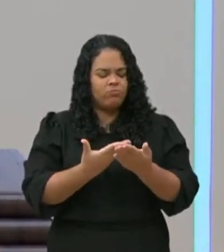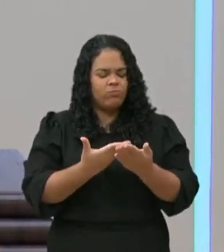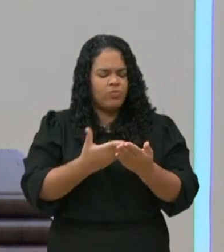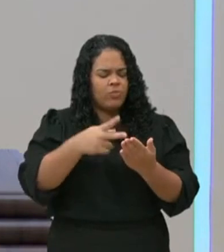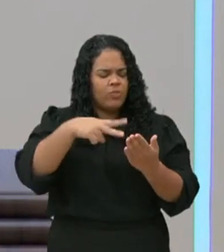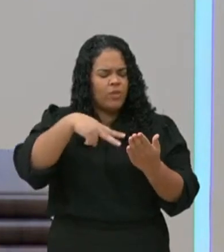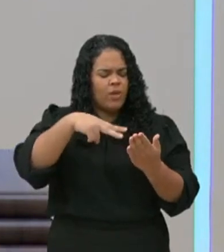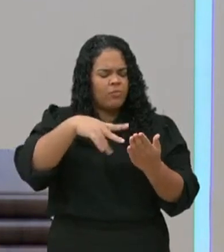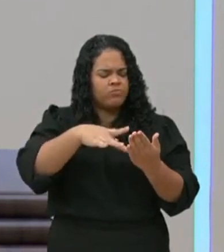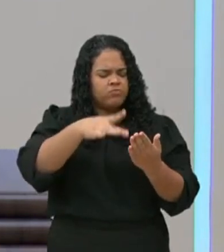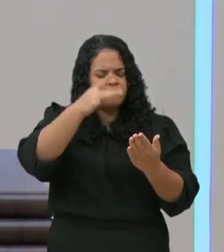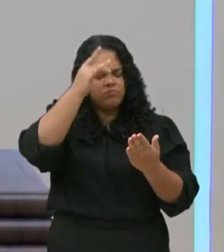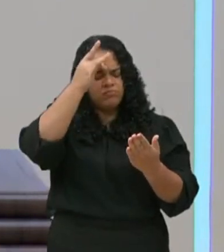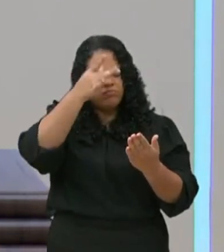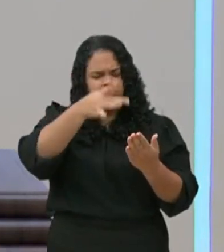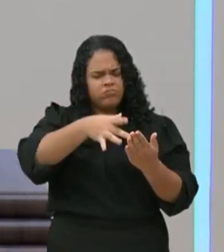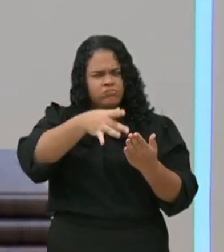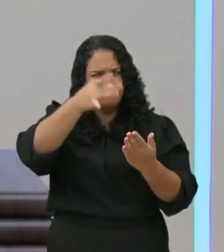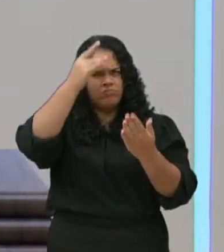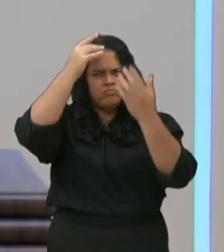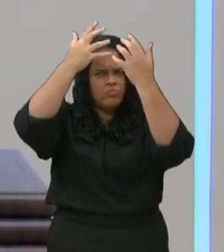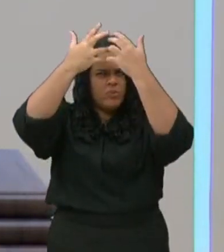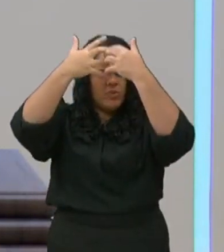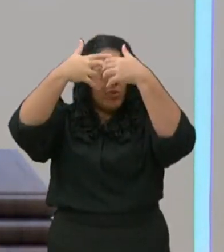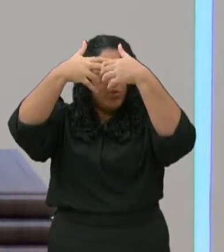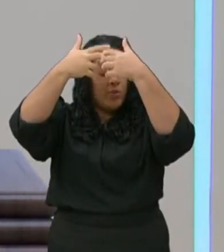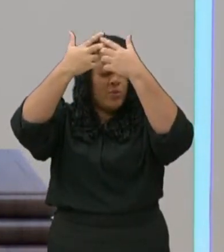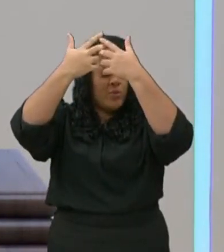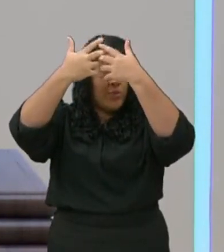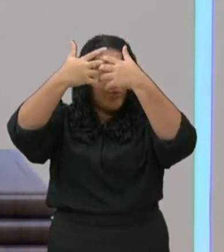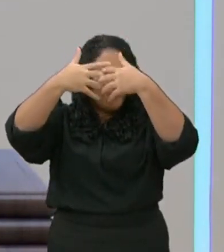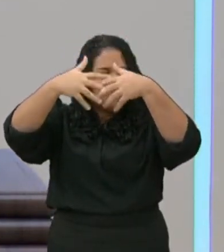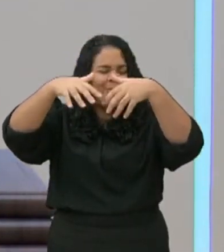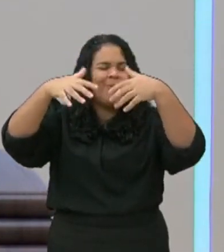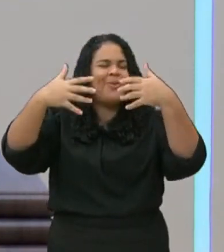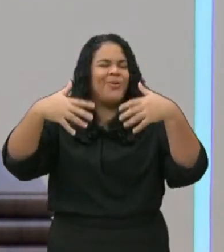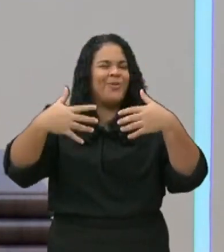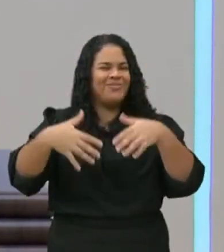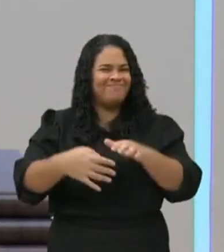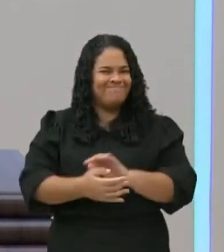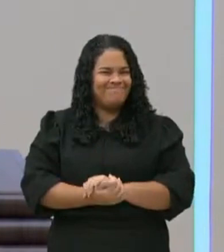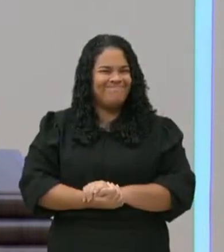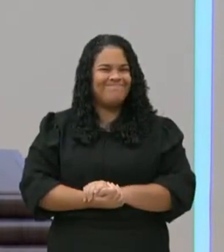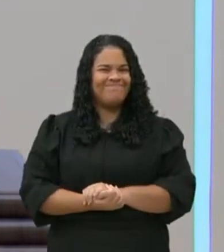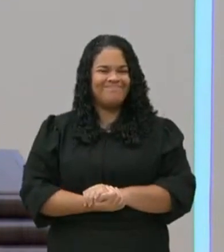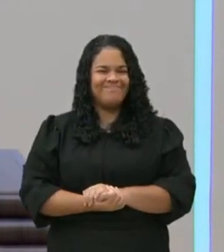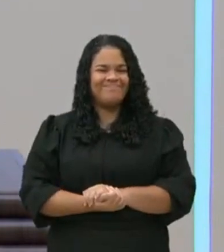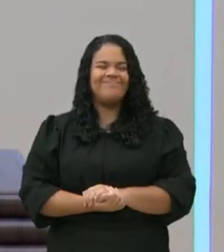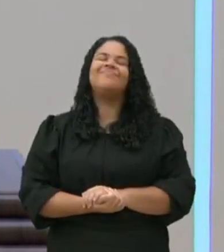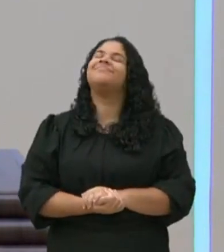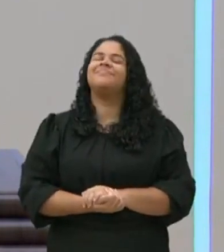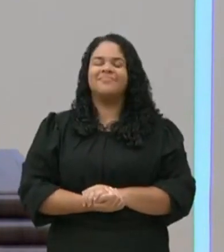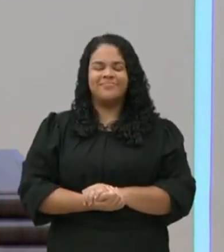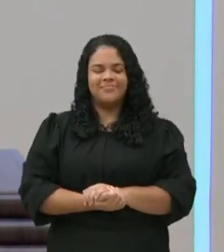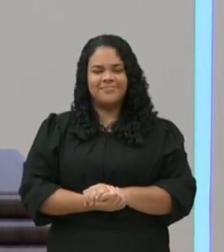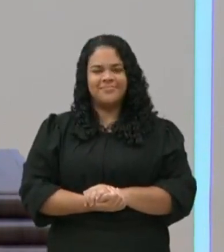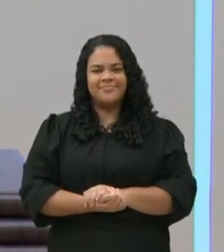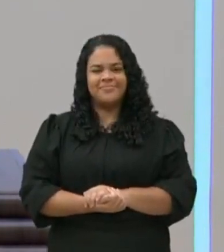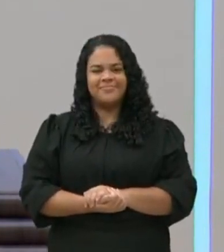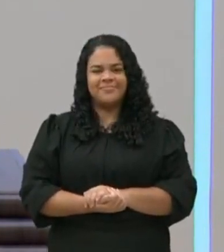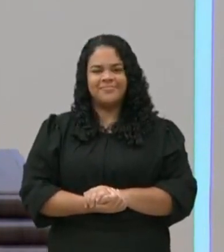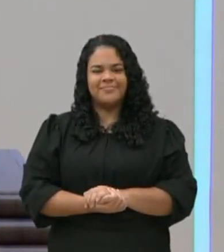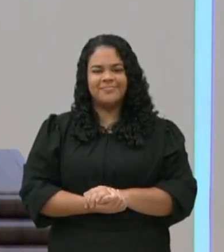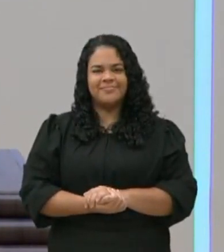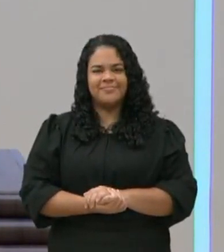Palavra de Deus. Quero lhes convidar para que abra no Evangelho de Jesus, escrito